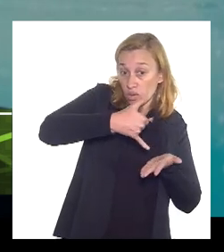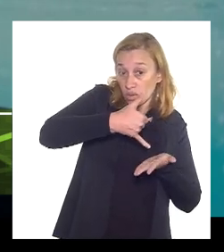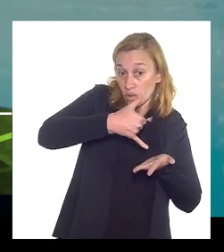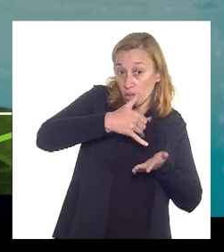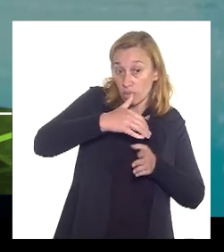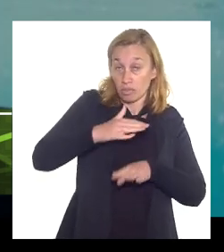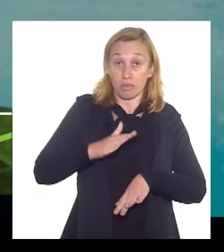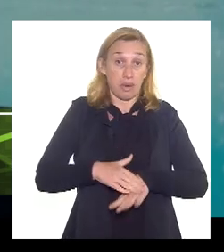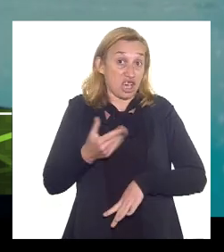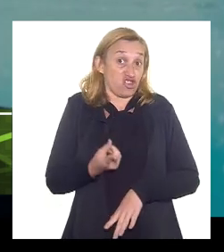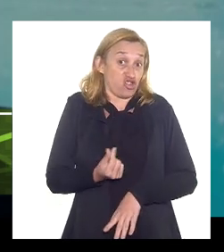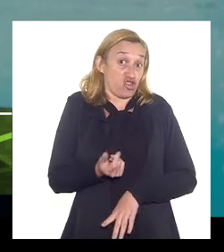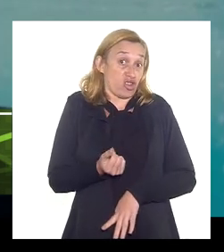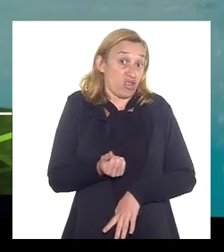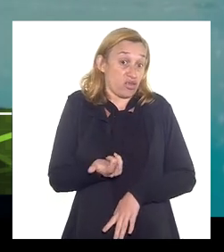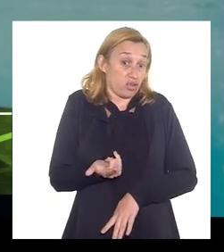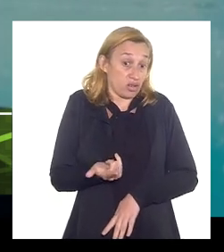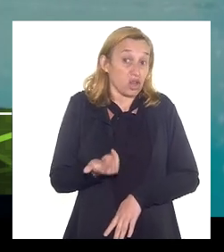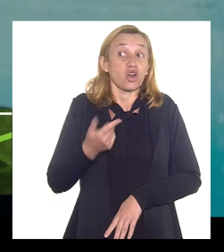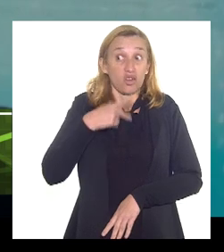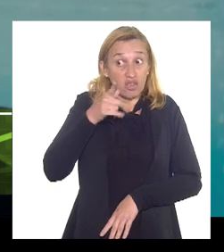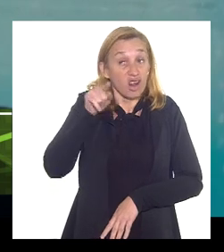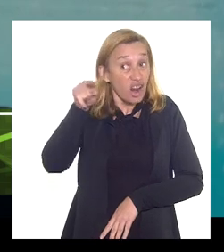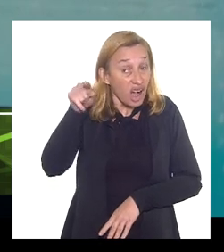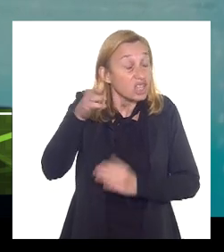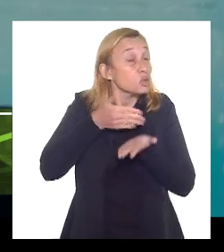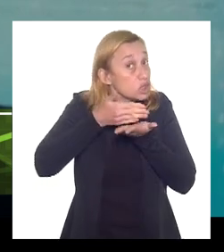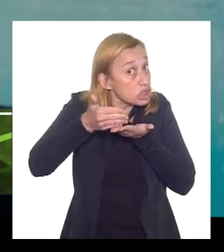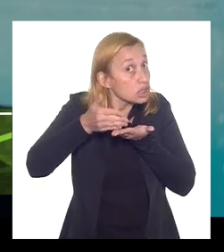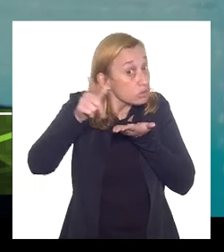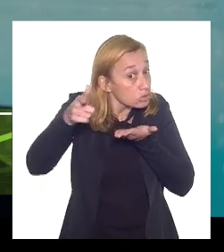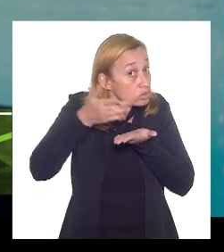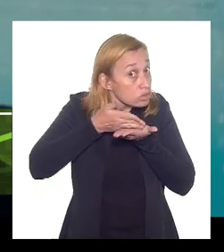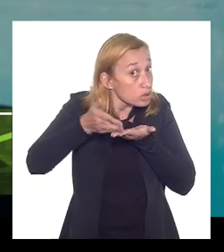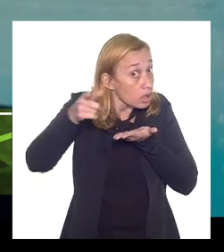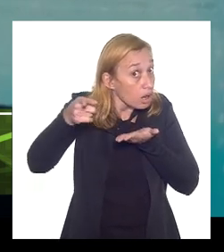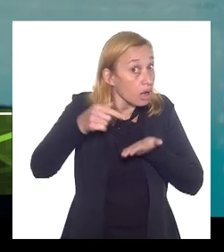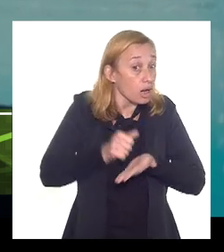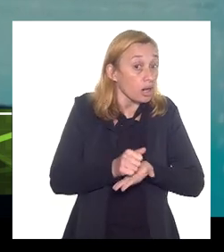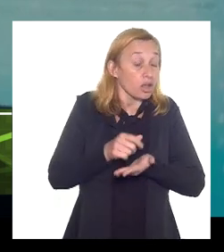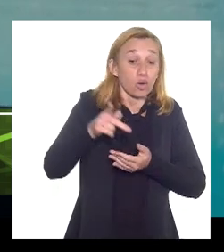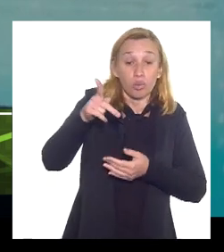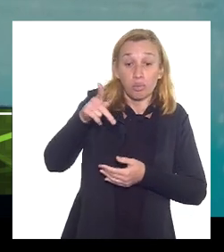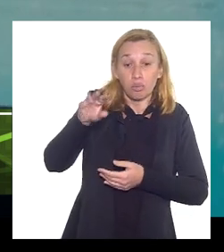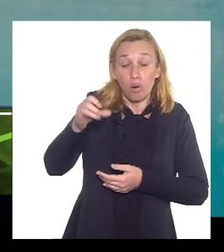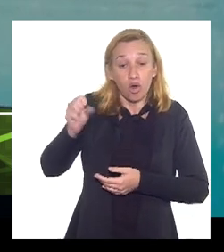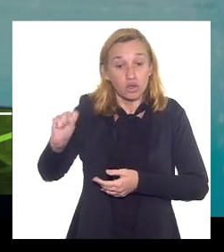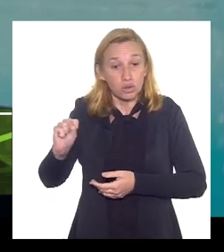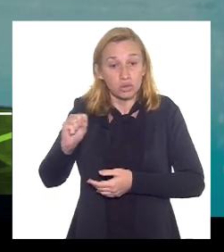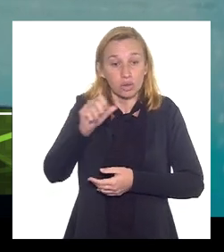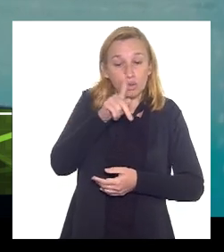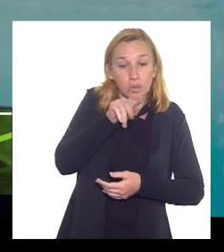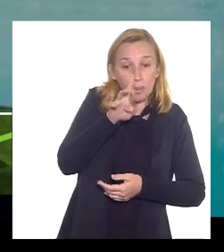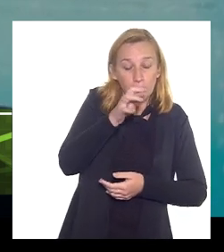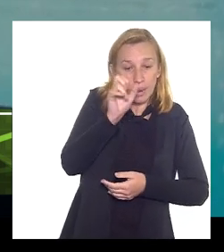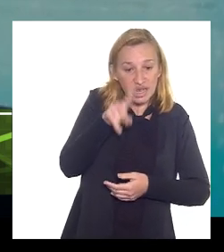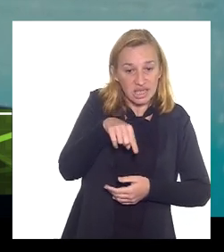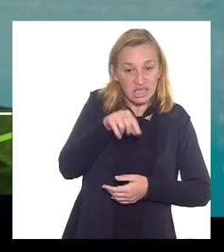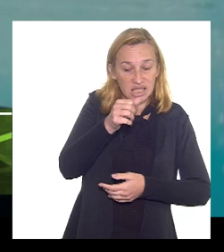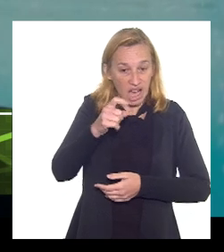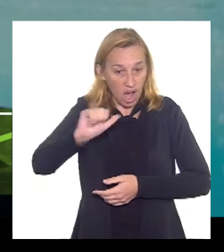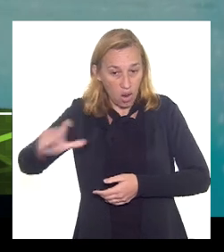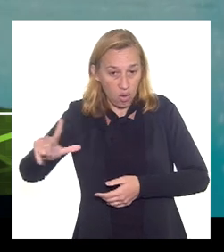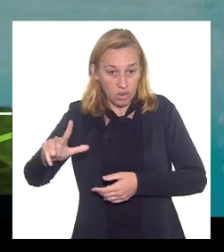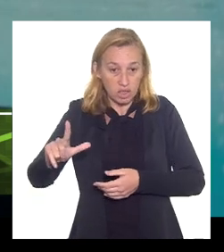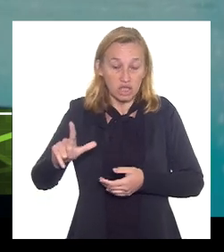então isso que eu coloquei lá no início os poços no pré-sal eles estão preparados para injetar água